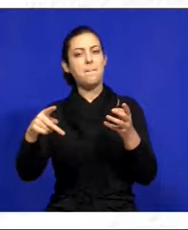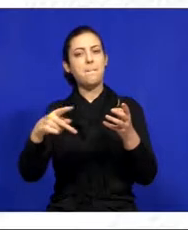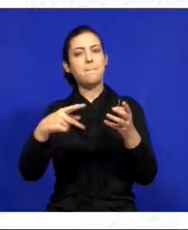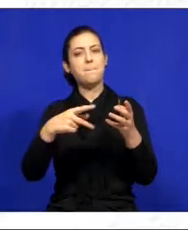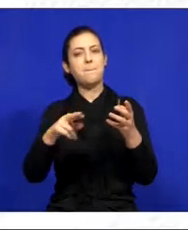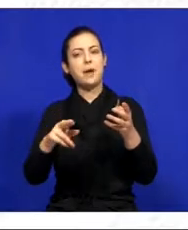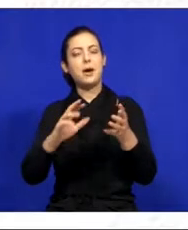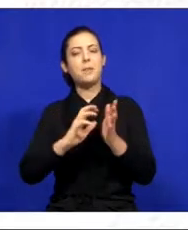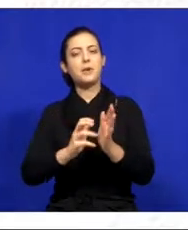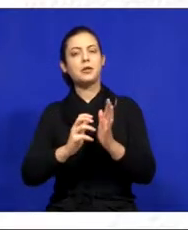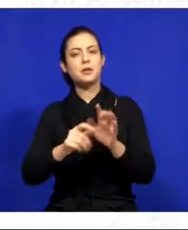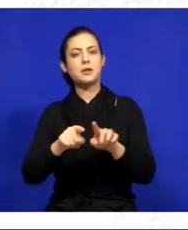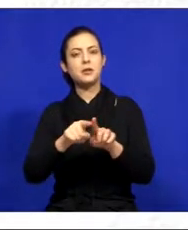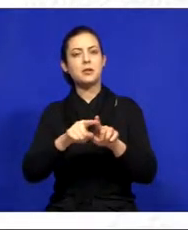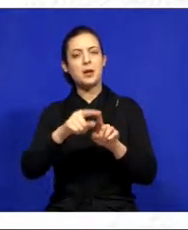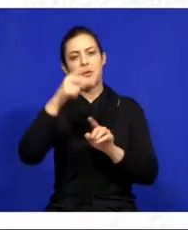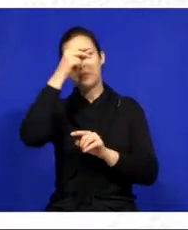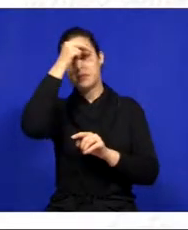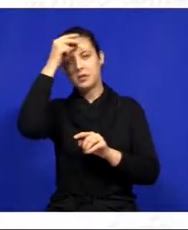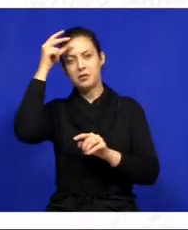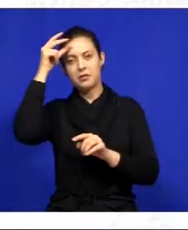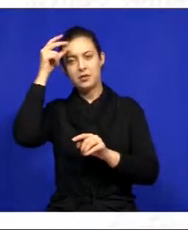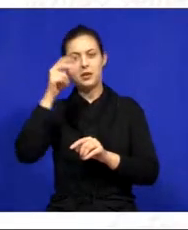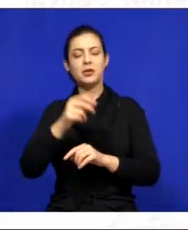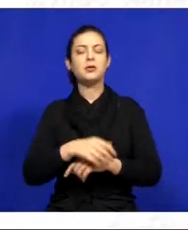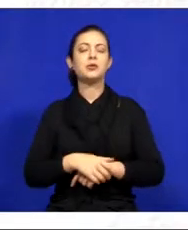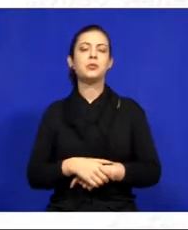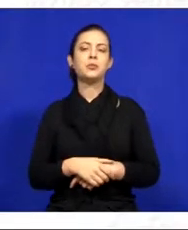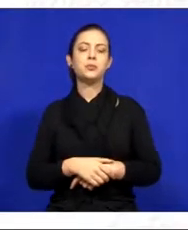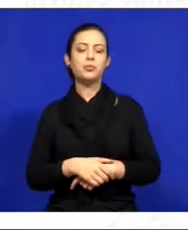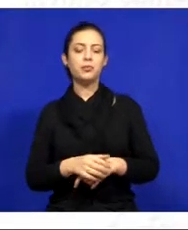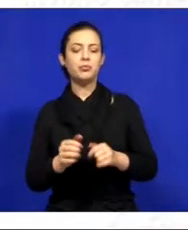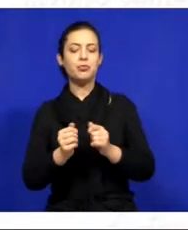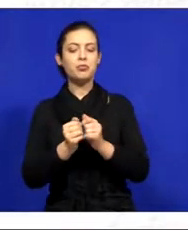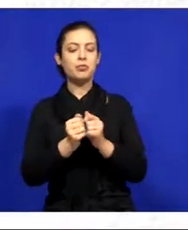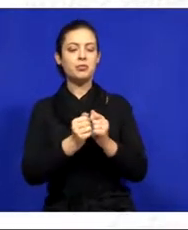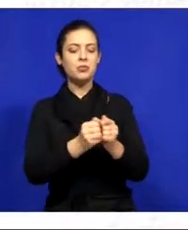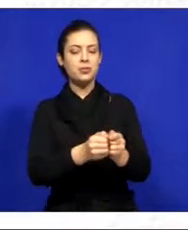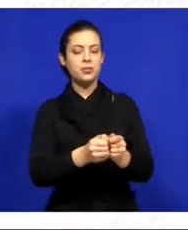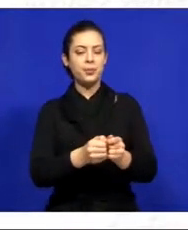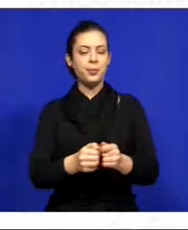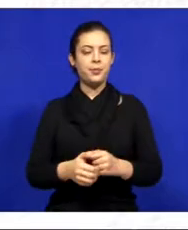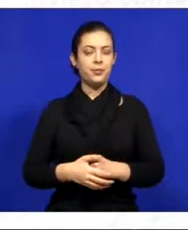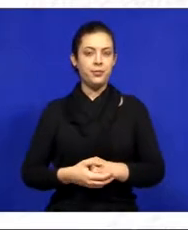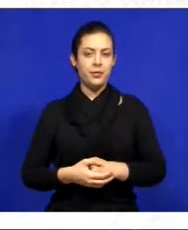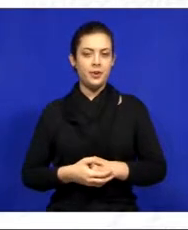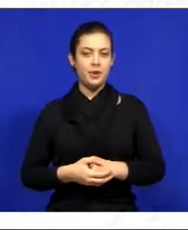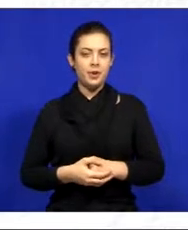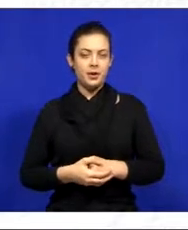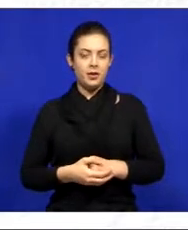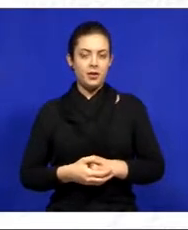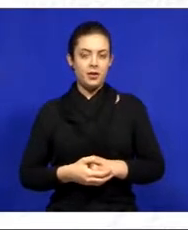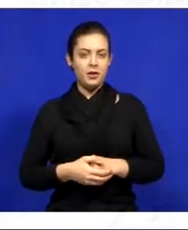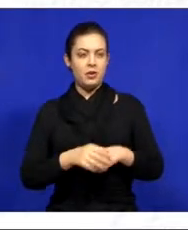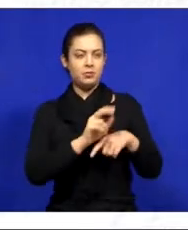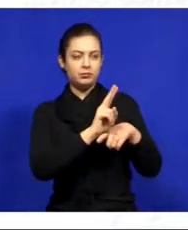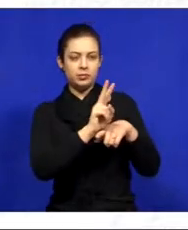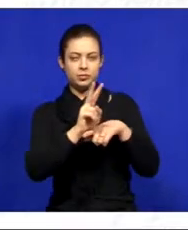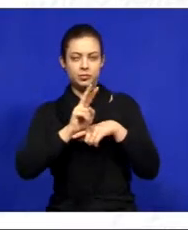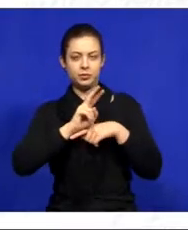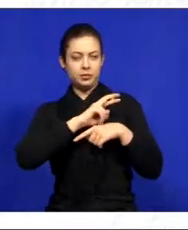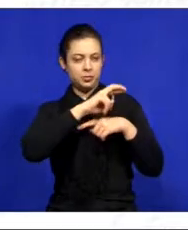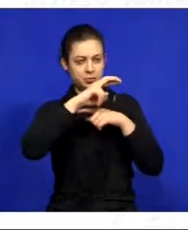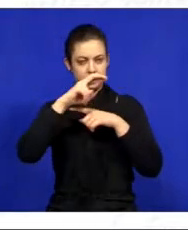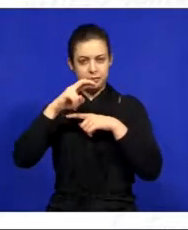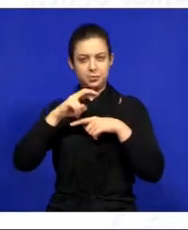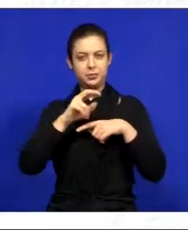e o prefeito Isaías Santana. nós estávamos ali fiscalizando, verificando as